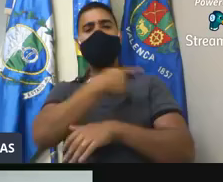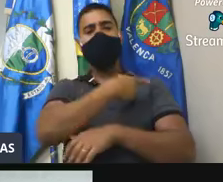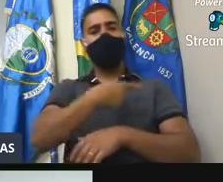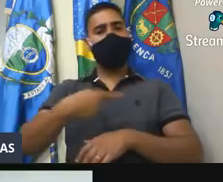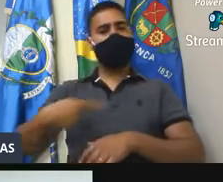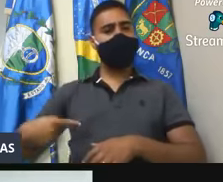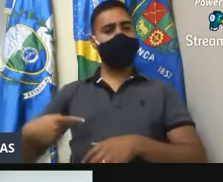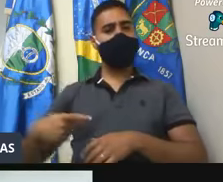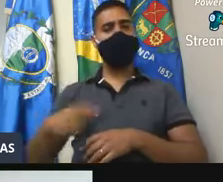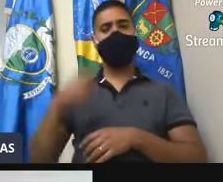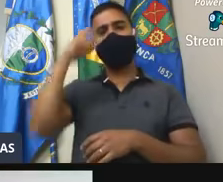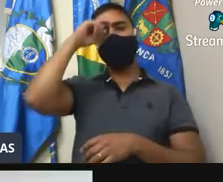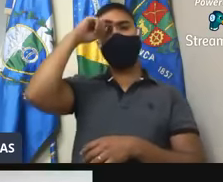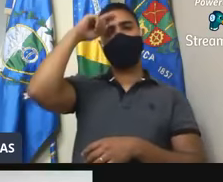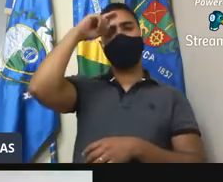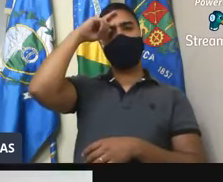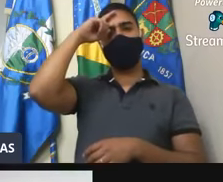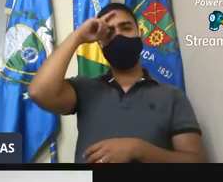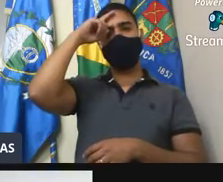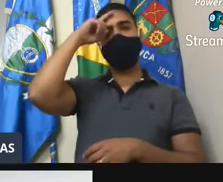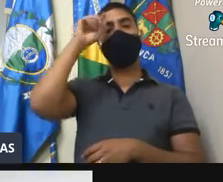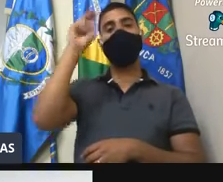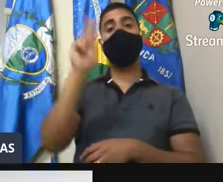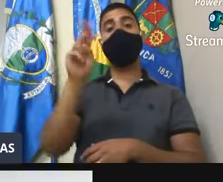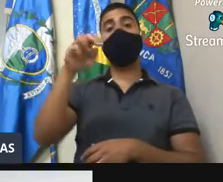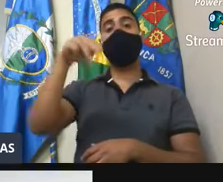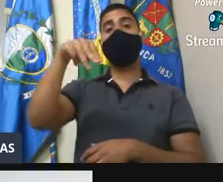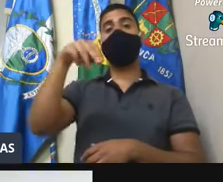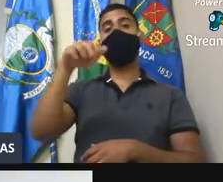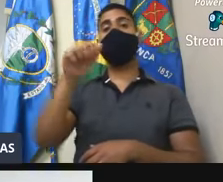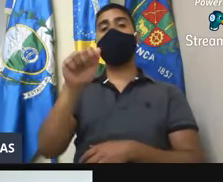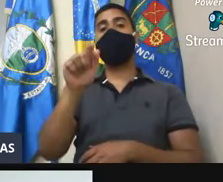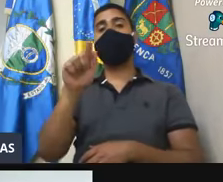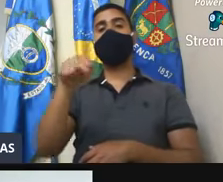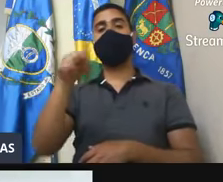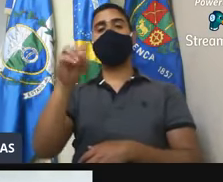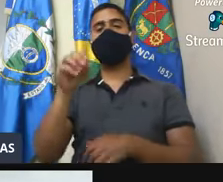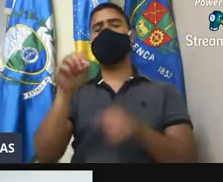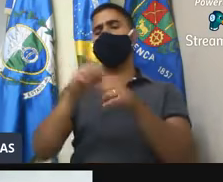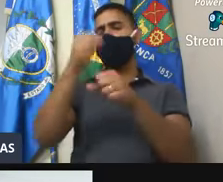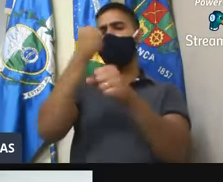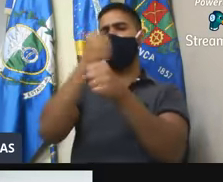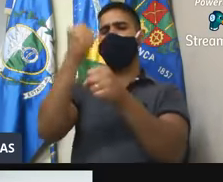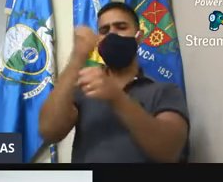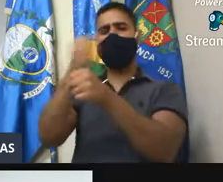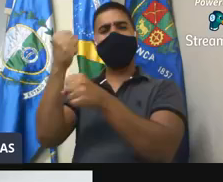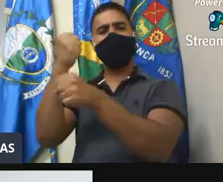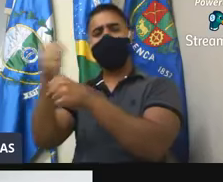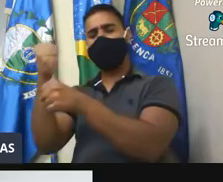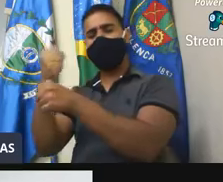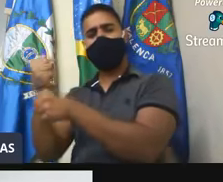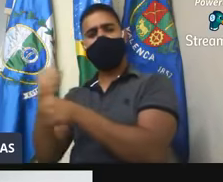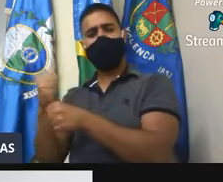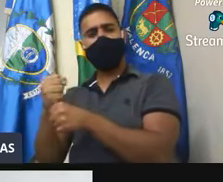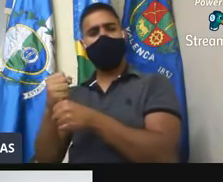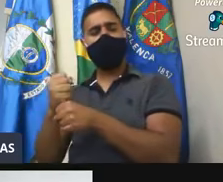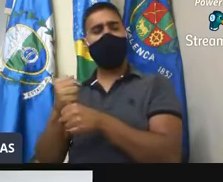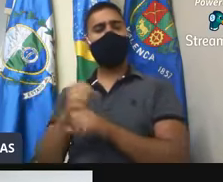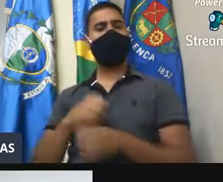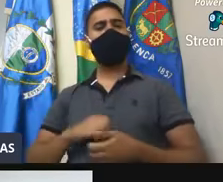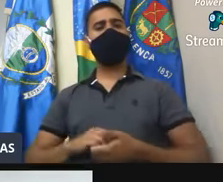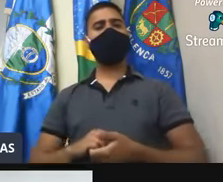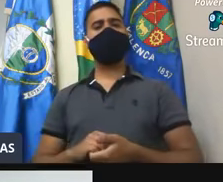daquela unidade hospitalar, o senhor Magno, e está fazendo uma reforma que,